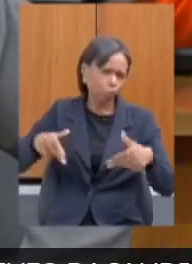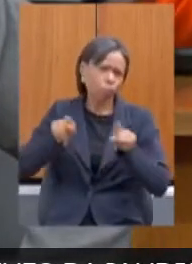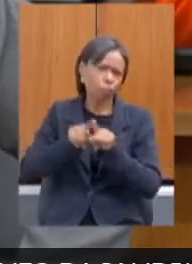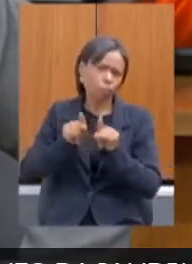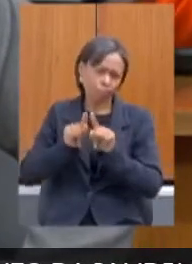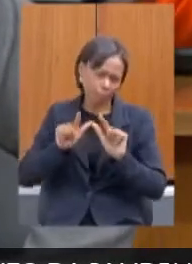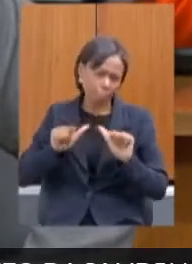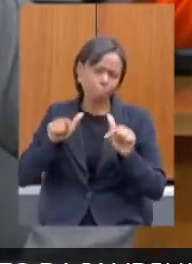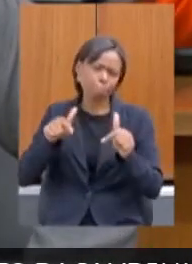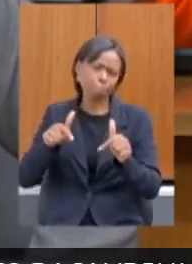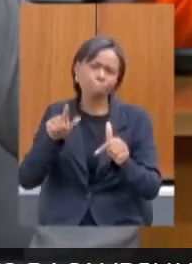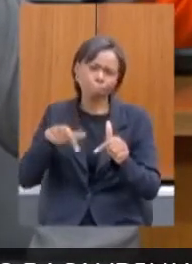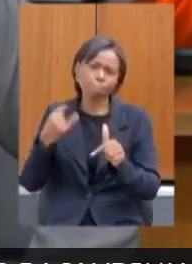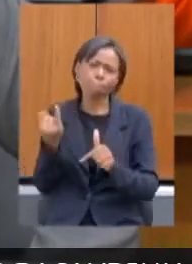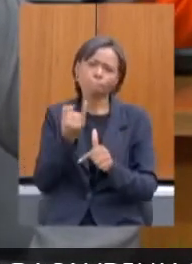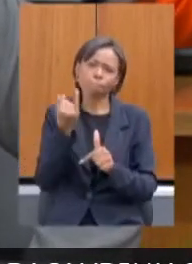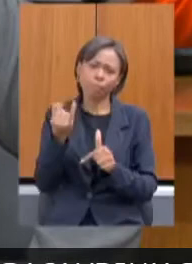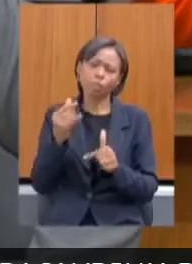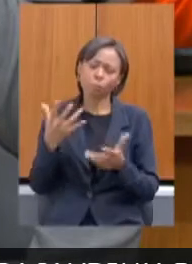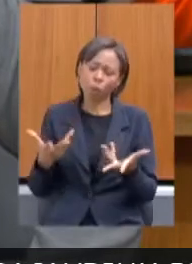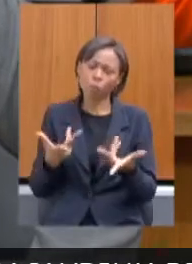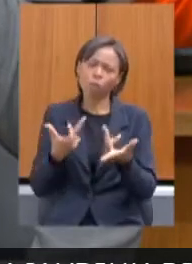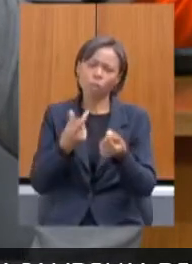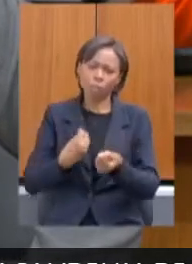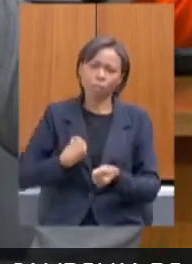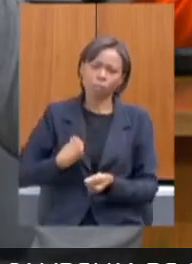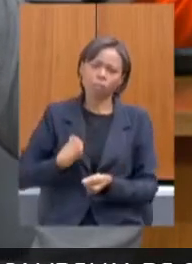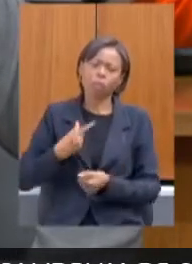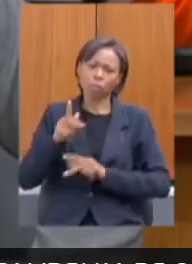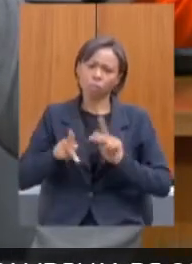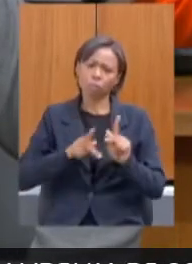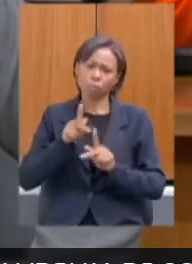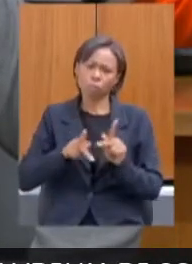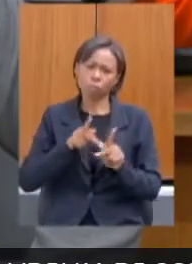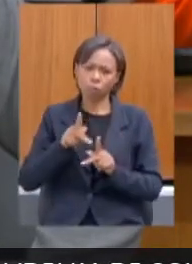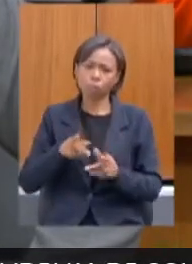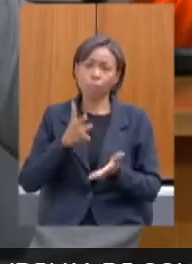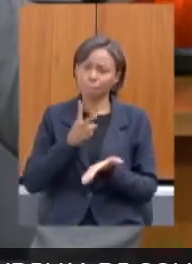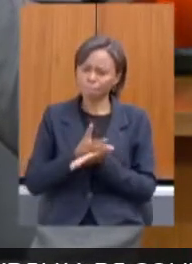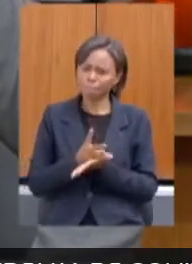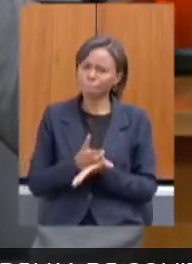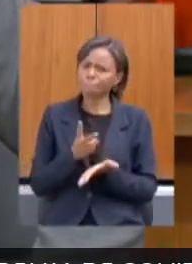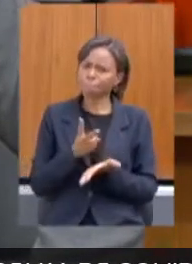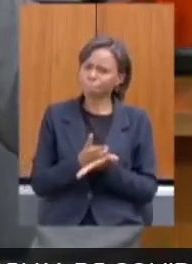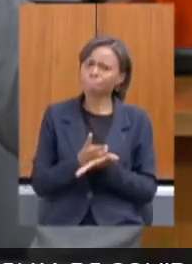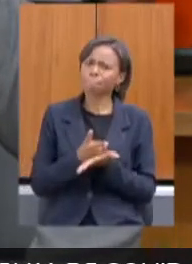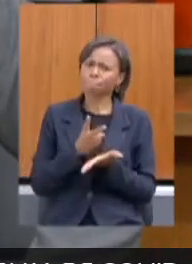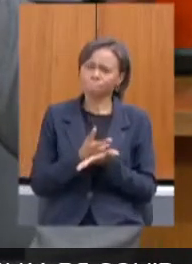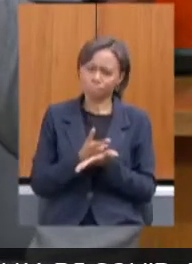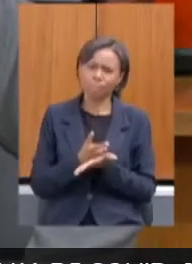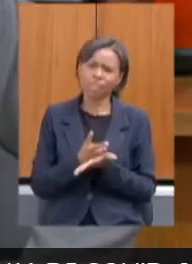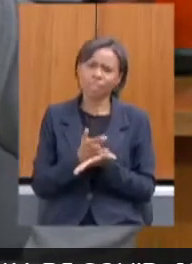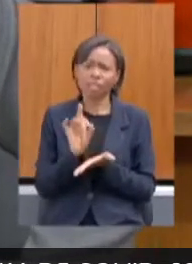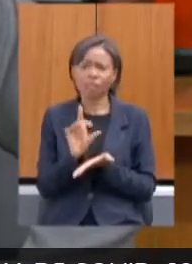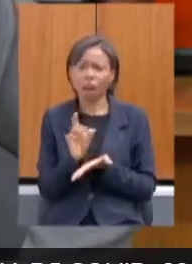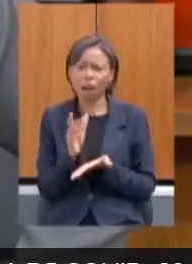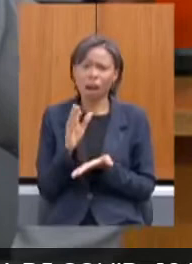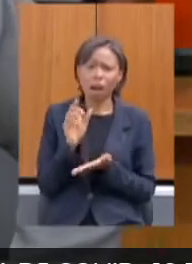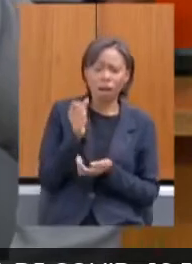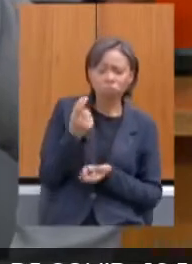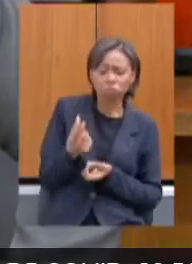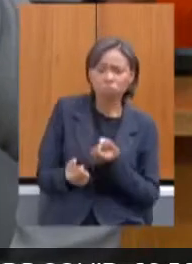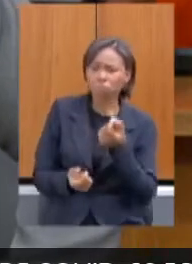fundamentais para a gente trazer mais qualidade de vida para a população de forma duradoura, de forma estruturante, sem ser de forma paliativa.